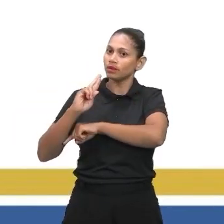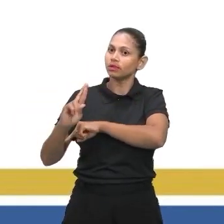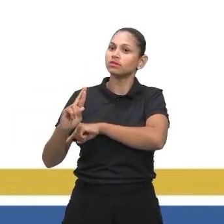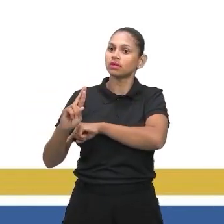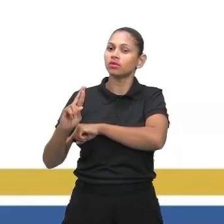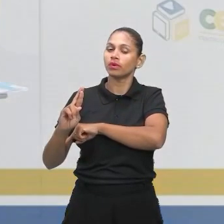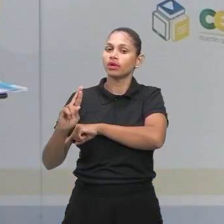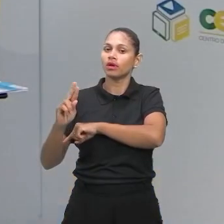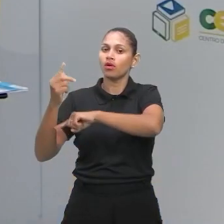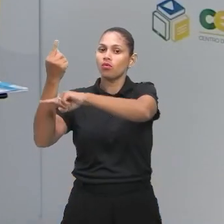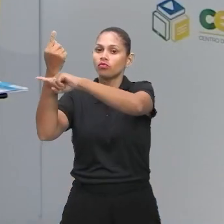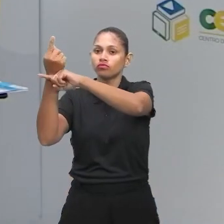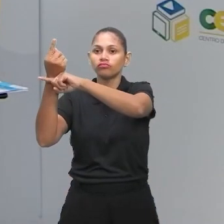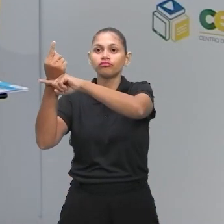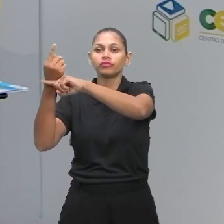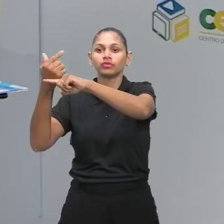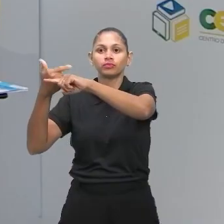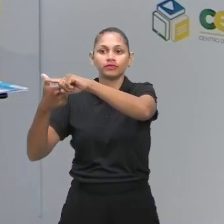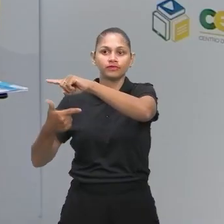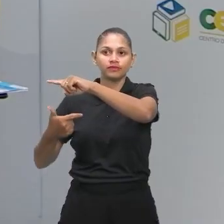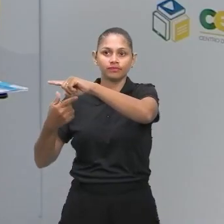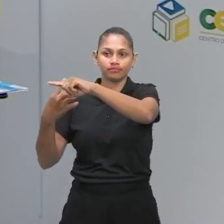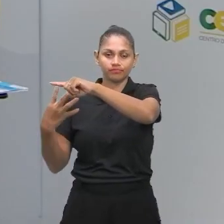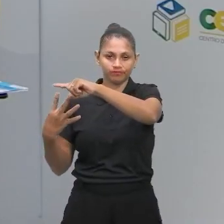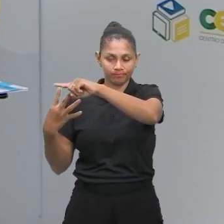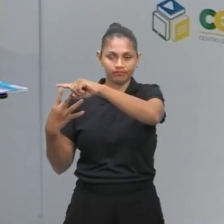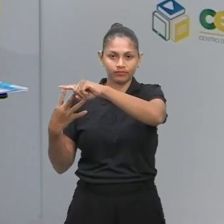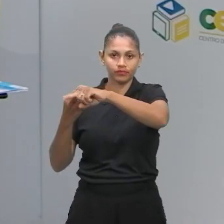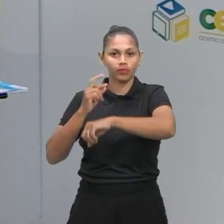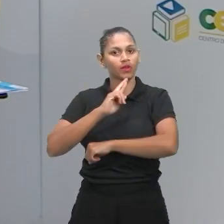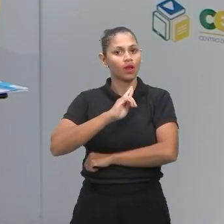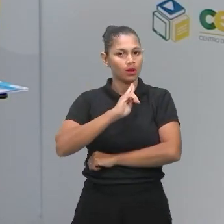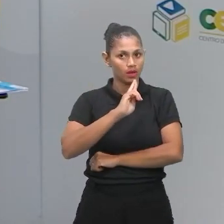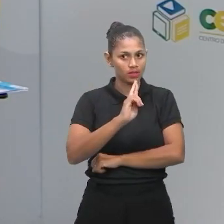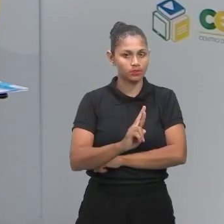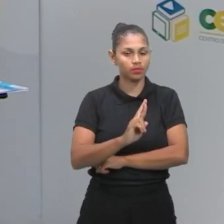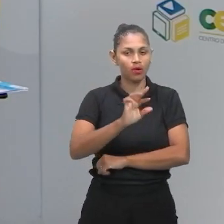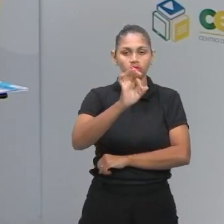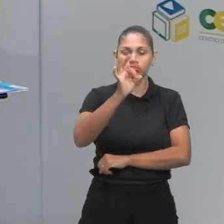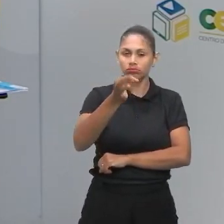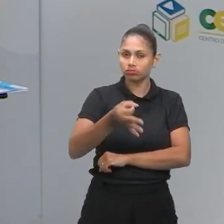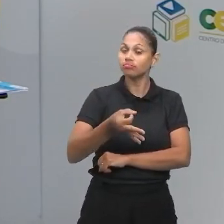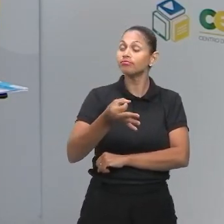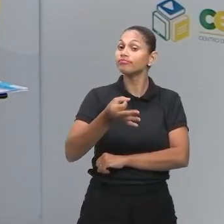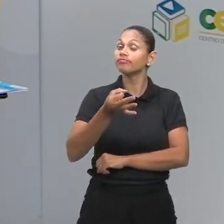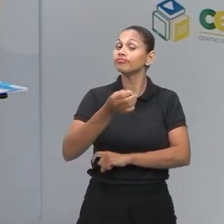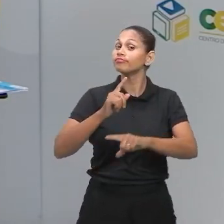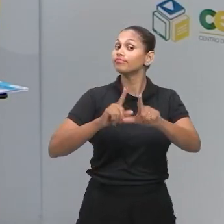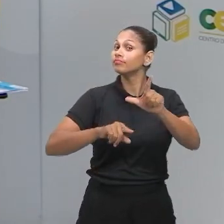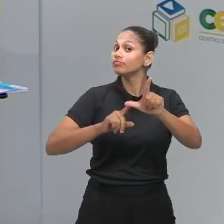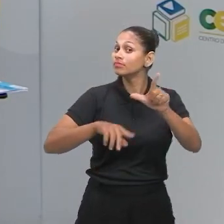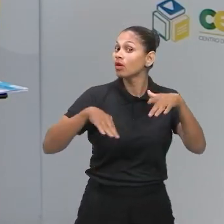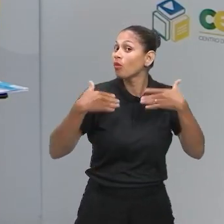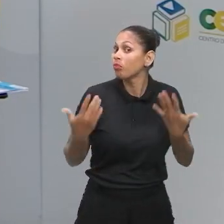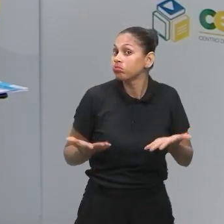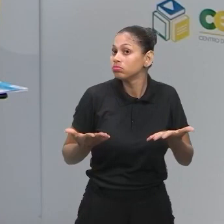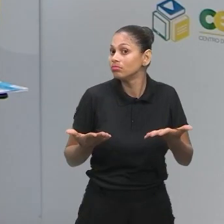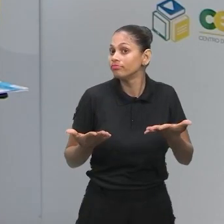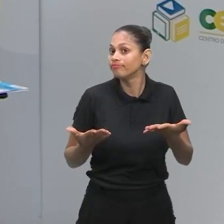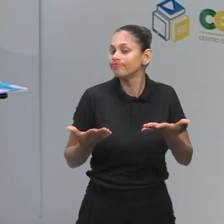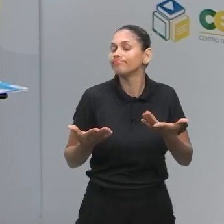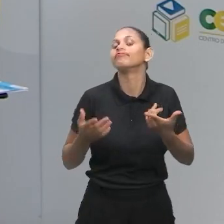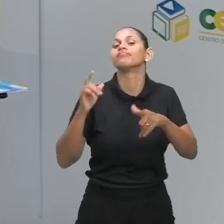24, que é a nossa escala utilizada. O que nos dá aqui como gabarito? Qual a alternativa? Gabarito, alternativa, letra